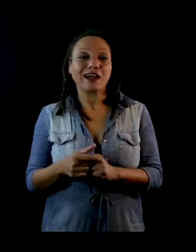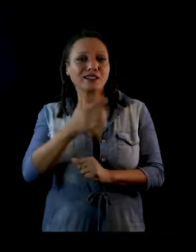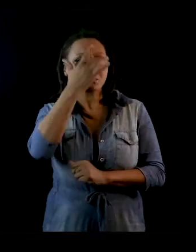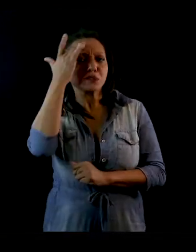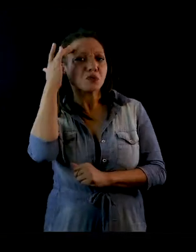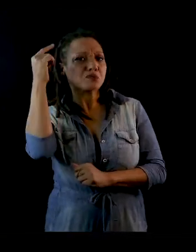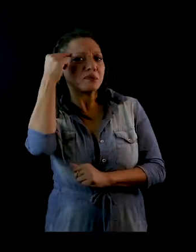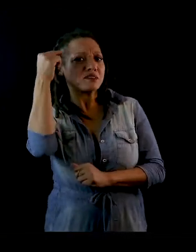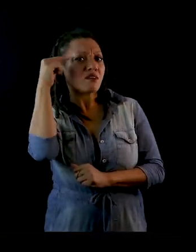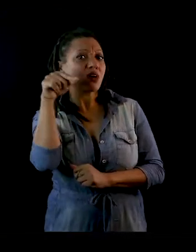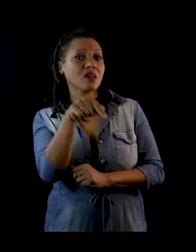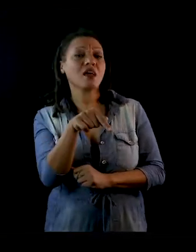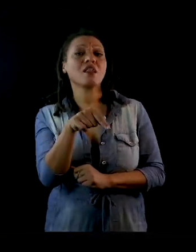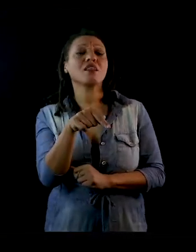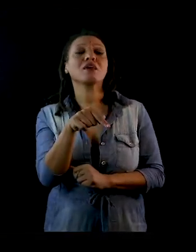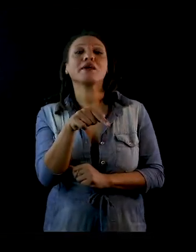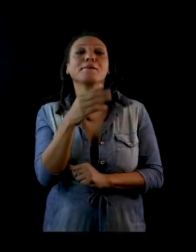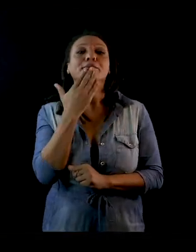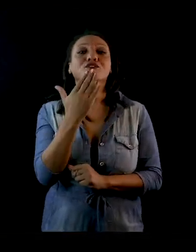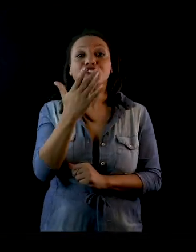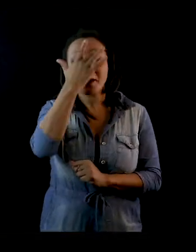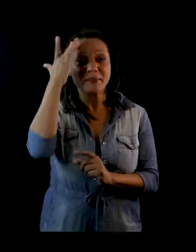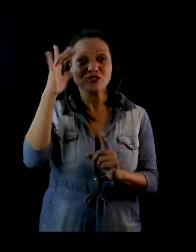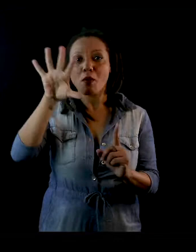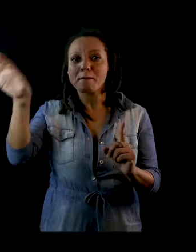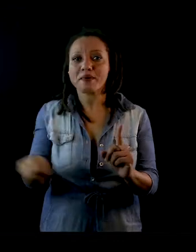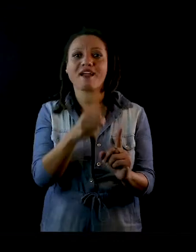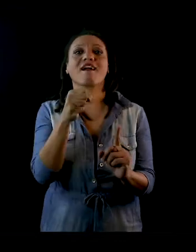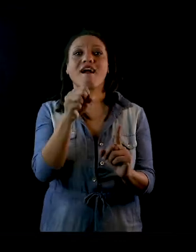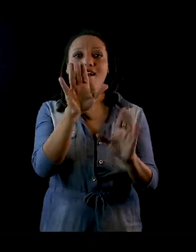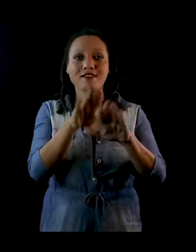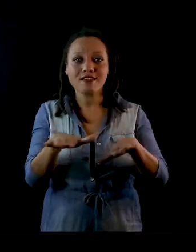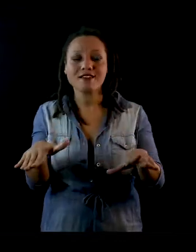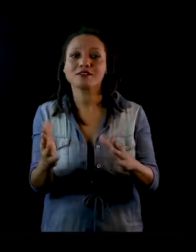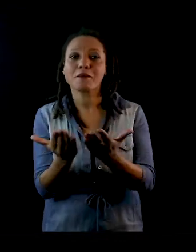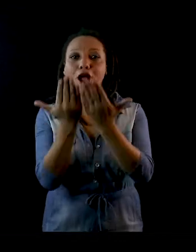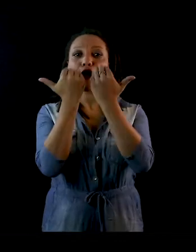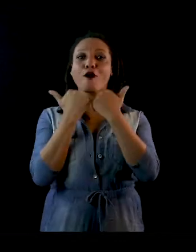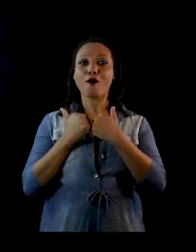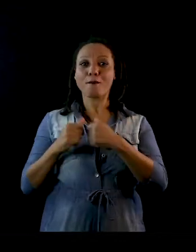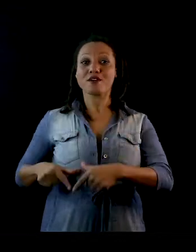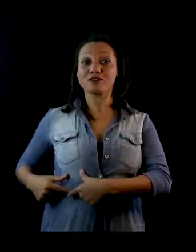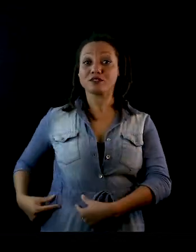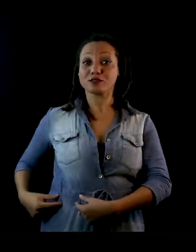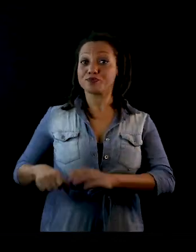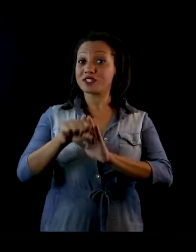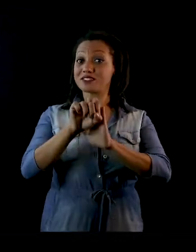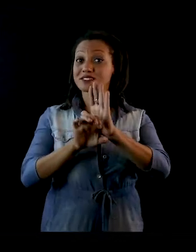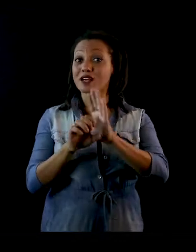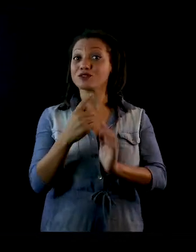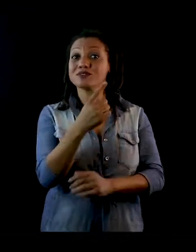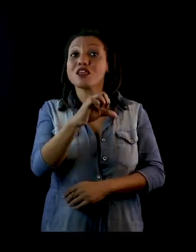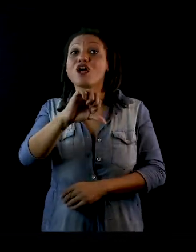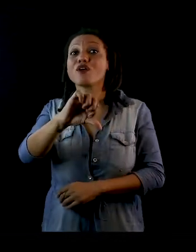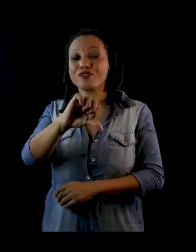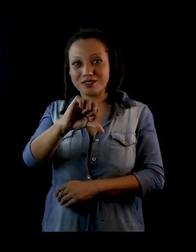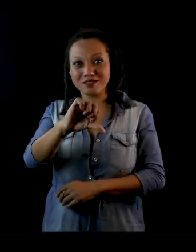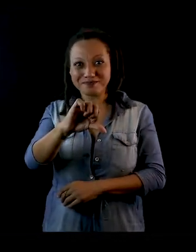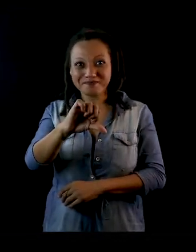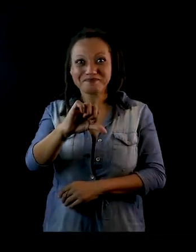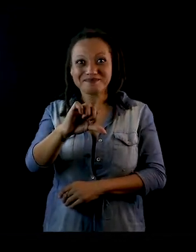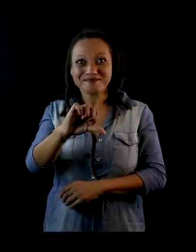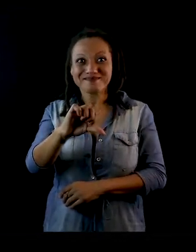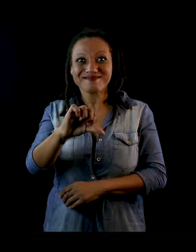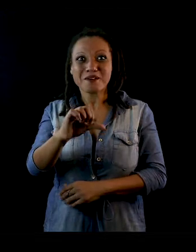E aí achavam que ele se alimentava de crianças, que ele mandava um escravo dele no século XIX, que sai caçando as